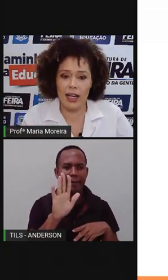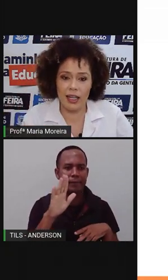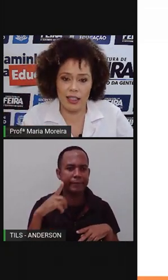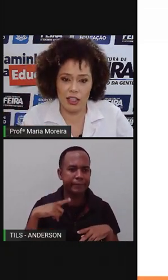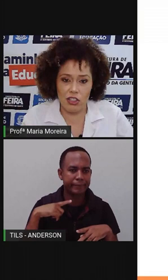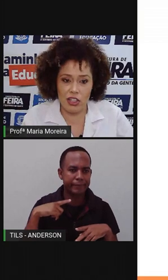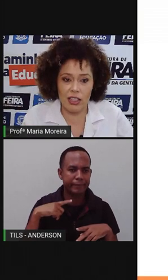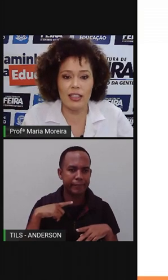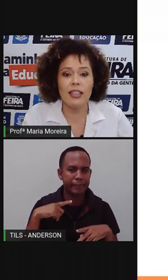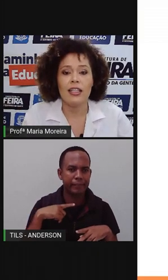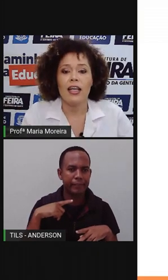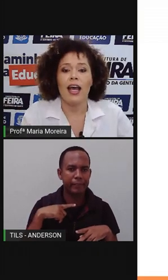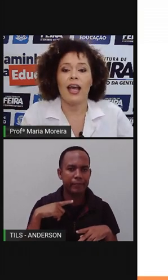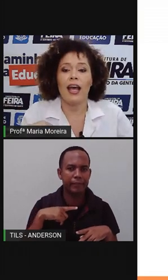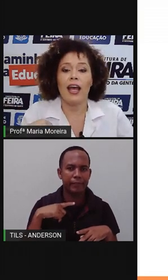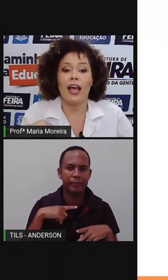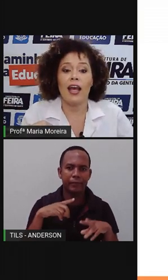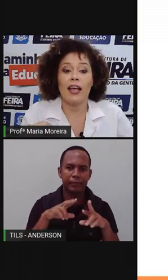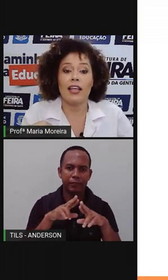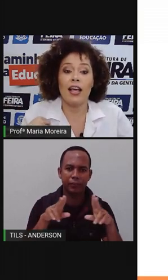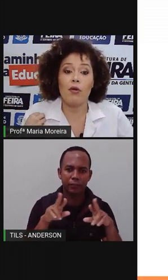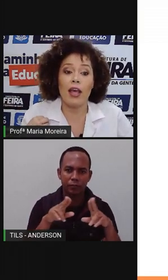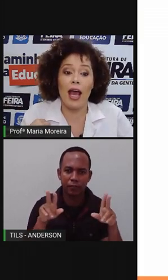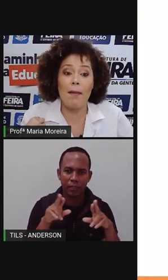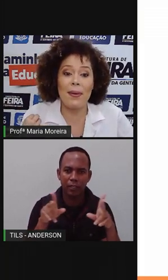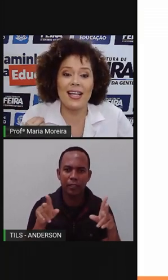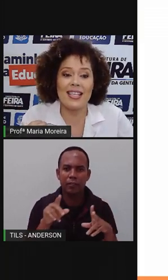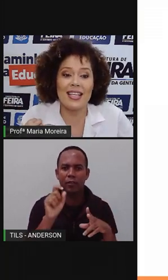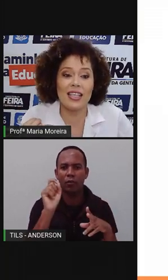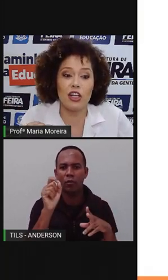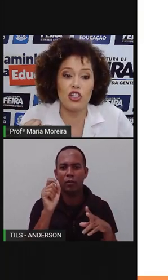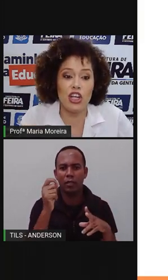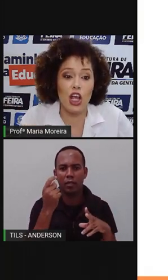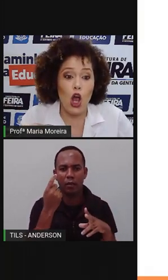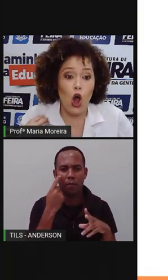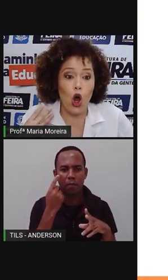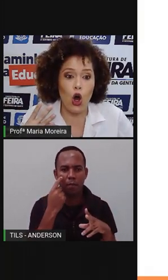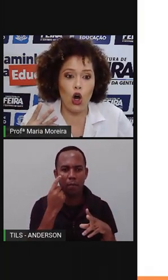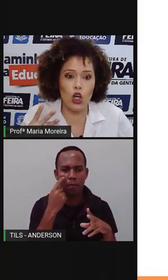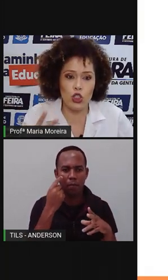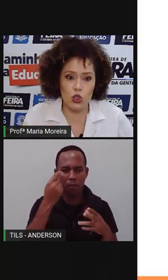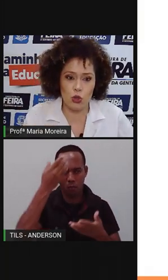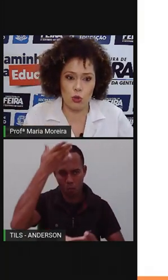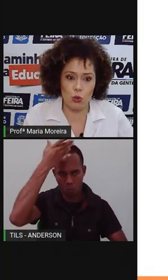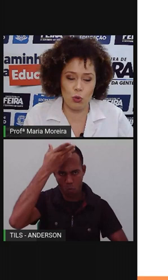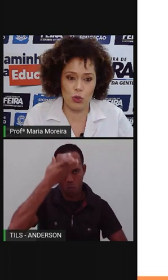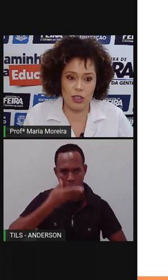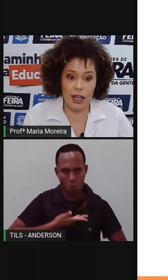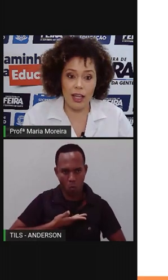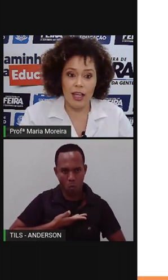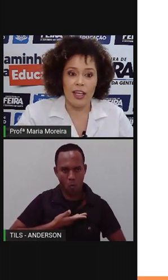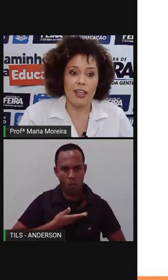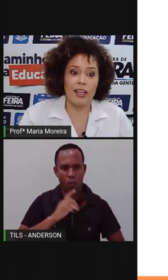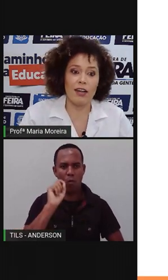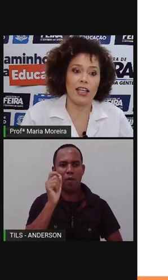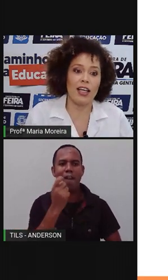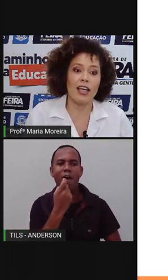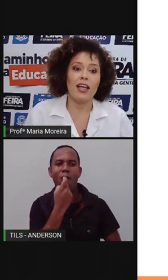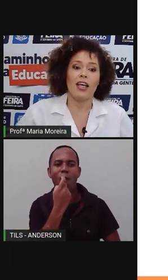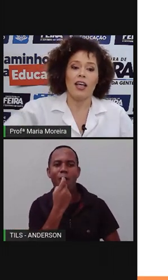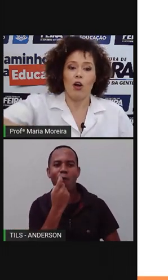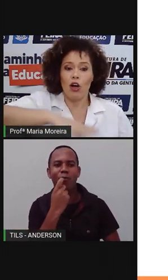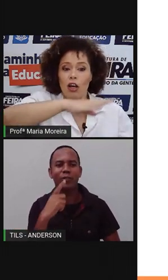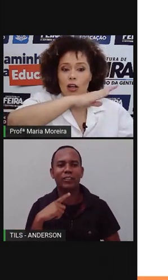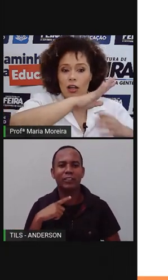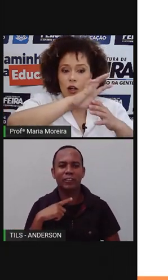outra característica, né? Que é o quê? A presença de ossos, né? Então aqui,